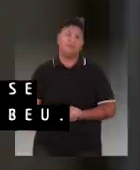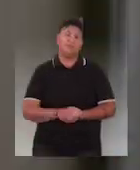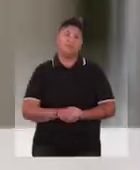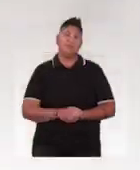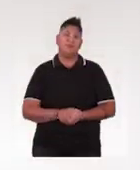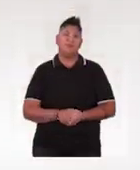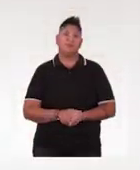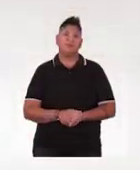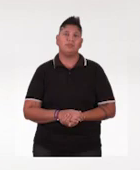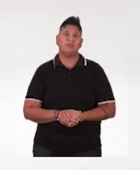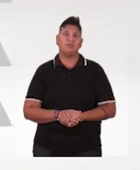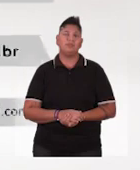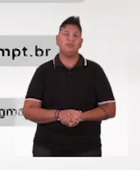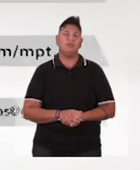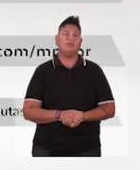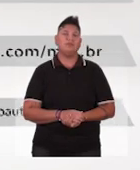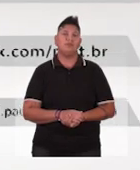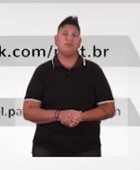recebeu.